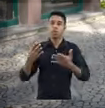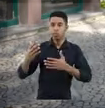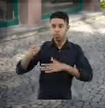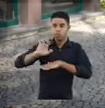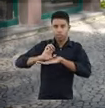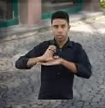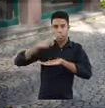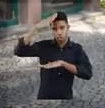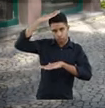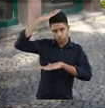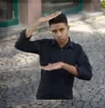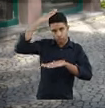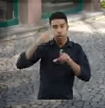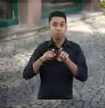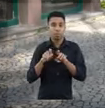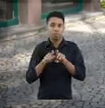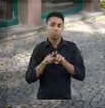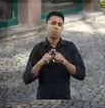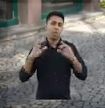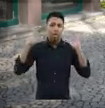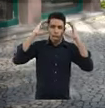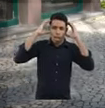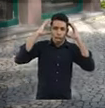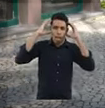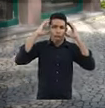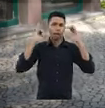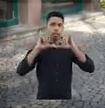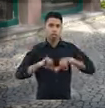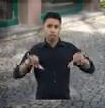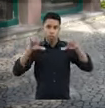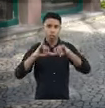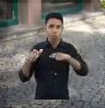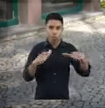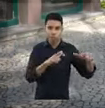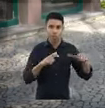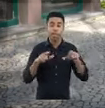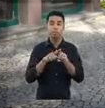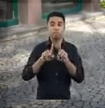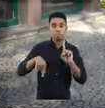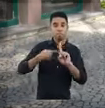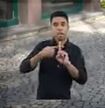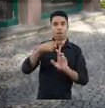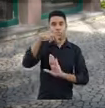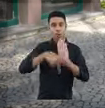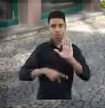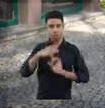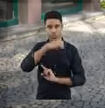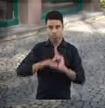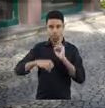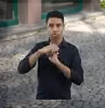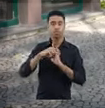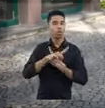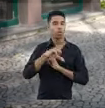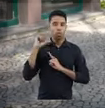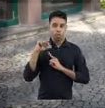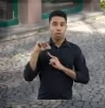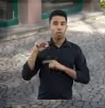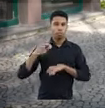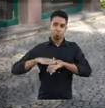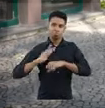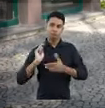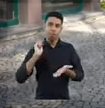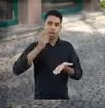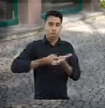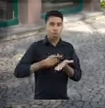divulgada em vários municípios do estado do Pará, em rádios locais. Além disso, ele ainda custeou um projeto,